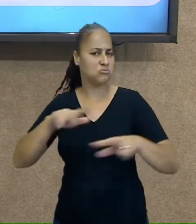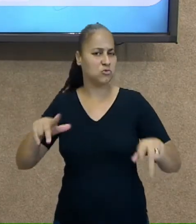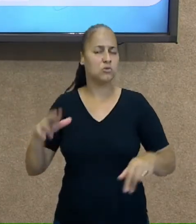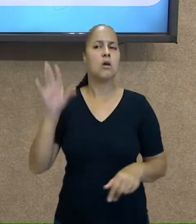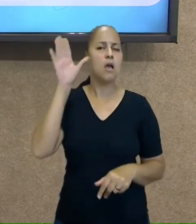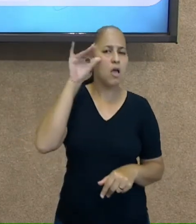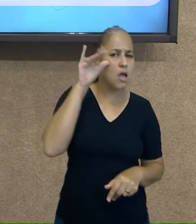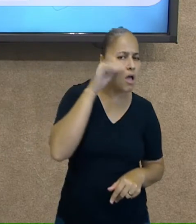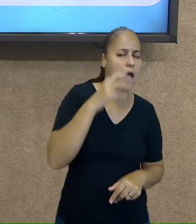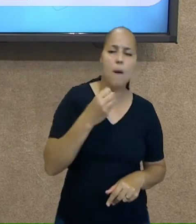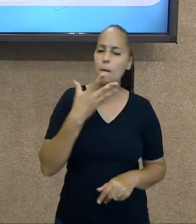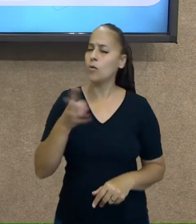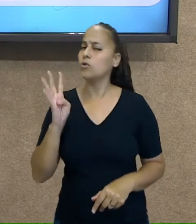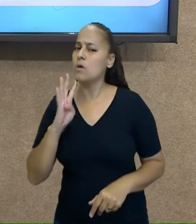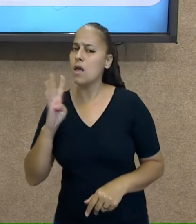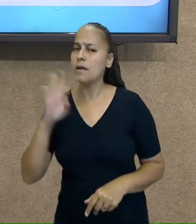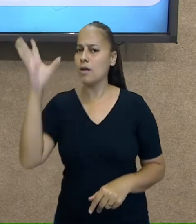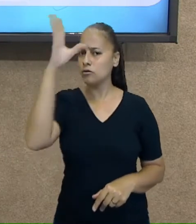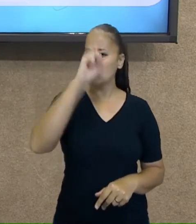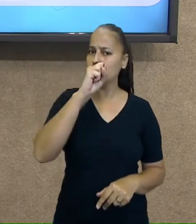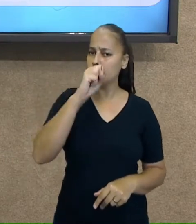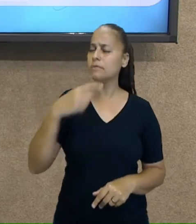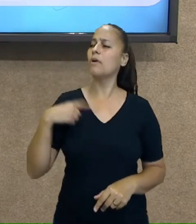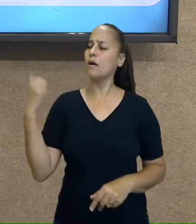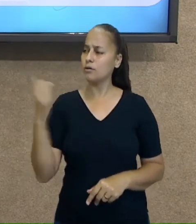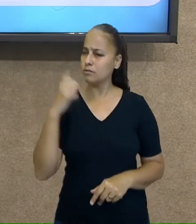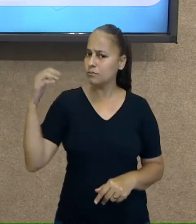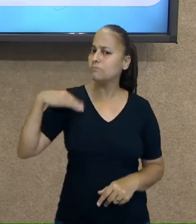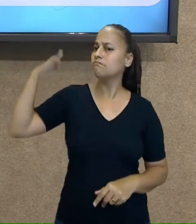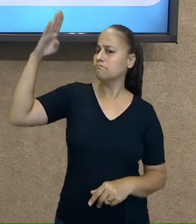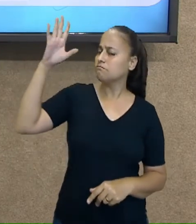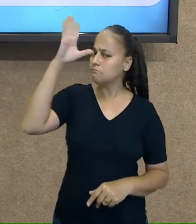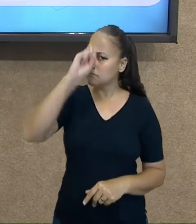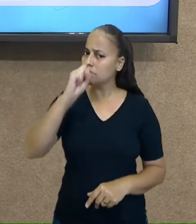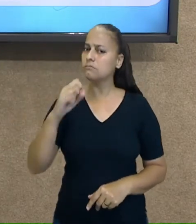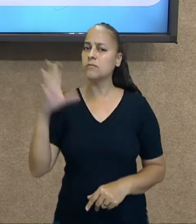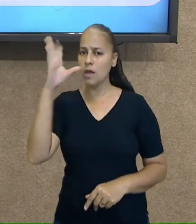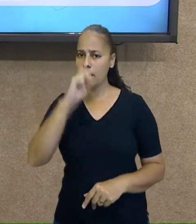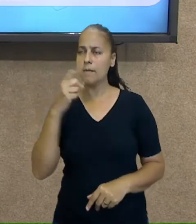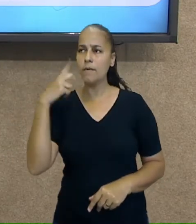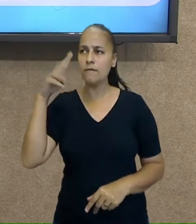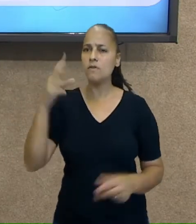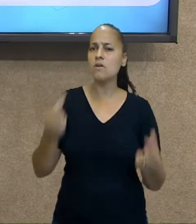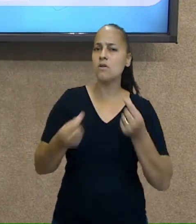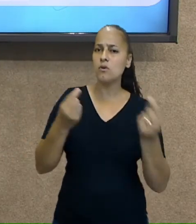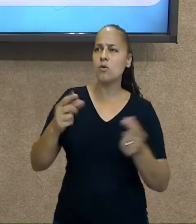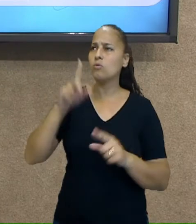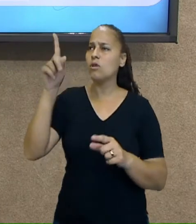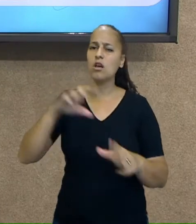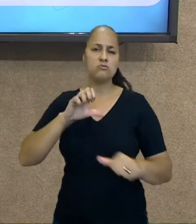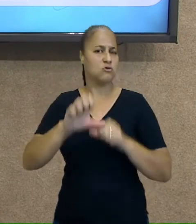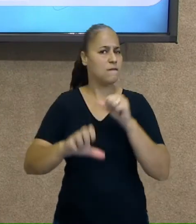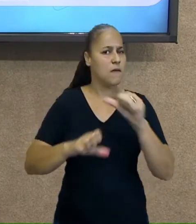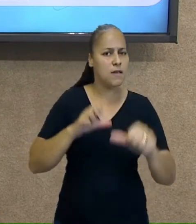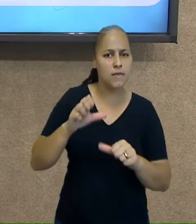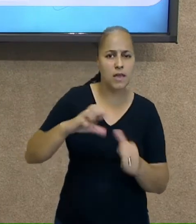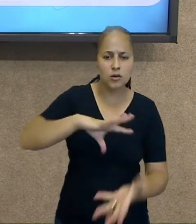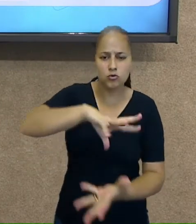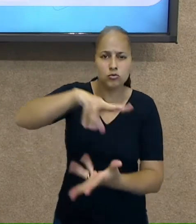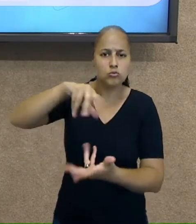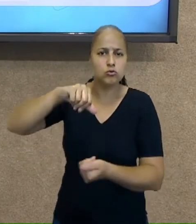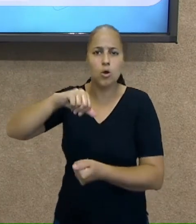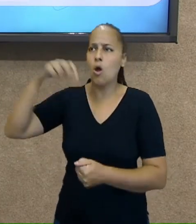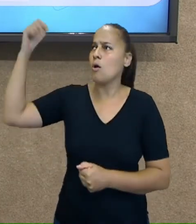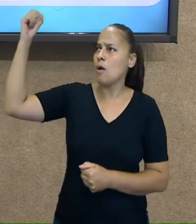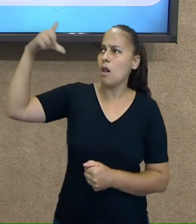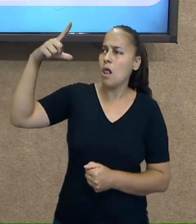curioso, não só para vocês, mas de gente que é adulto também. É incrível a gente ver como que as coisas acontecem. A gente,